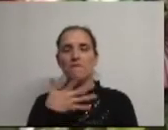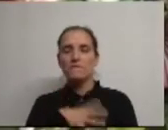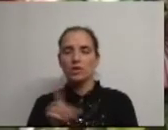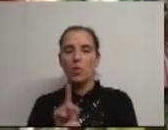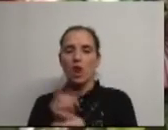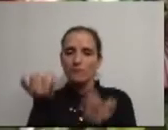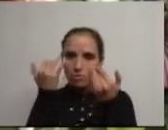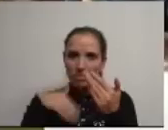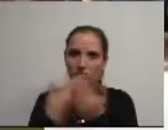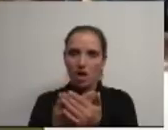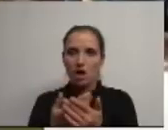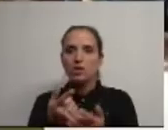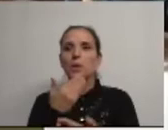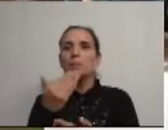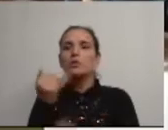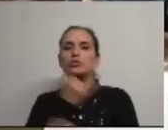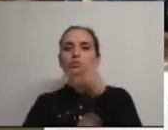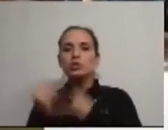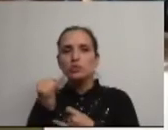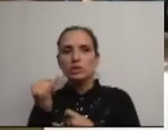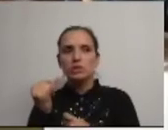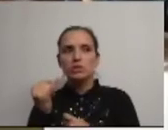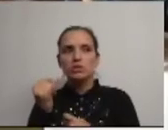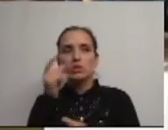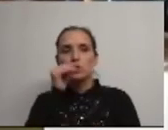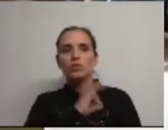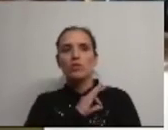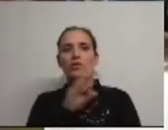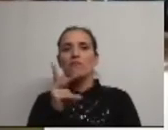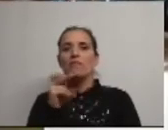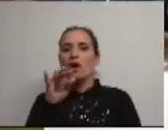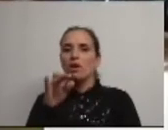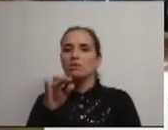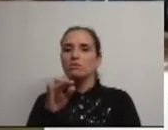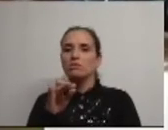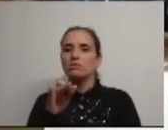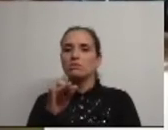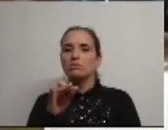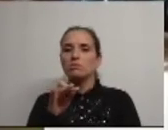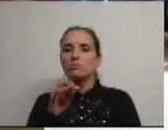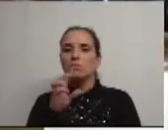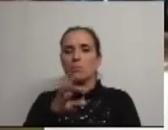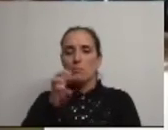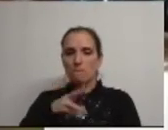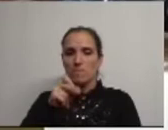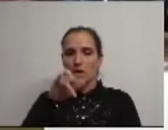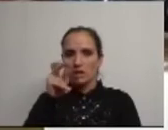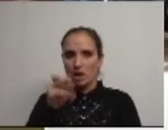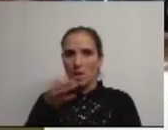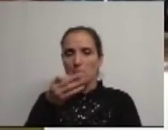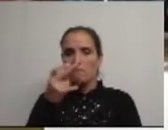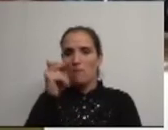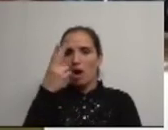dar nota do pedido de substituição dos Srs. Vereadores Maria Paula Cardoso, do